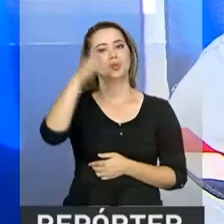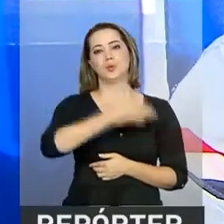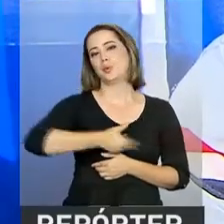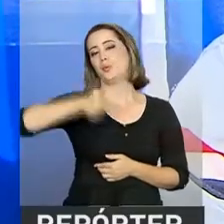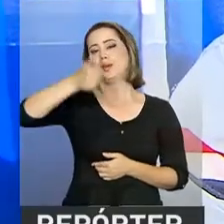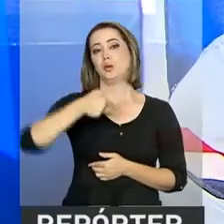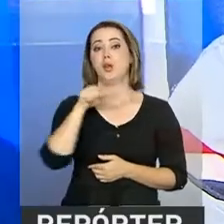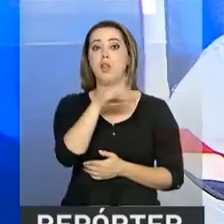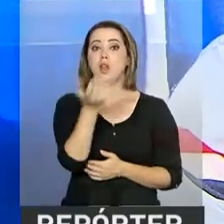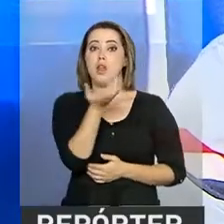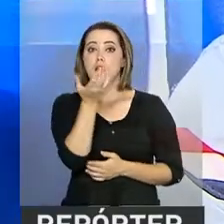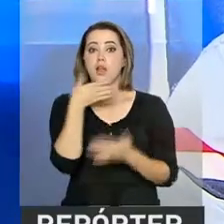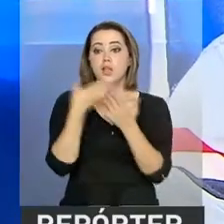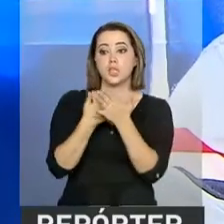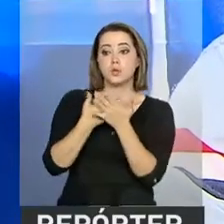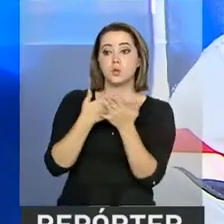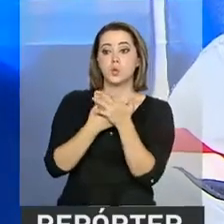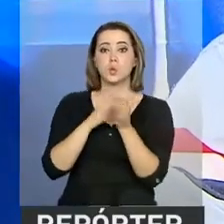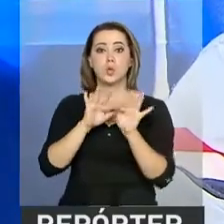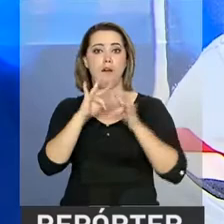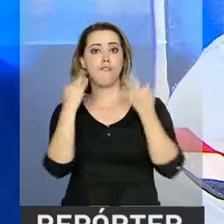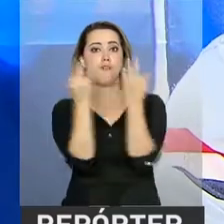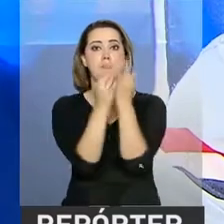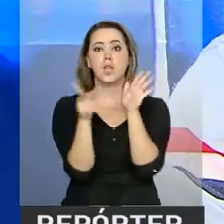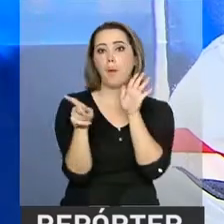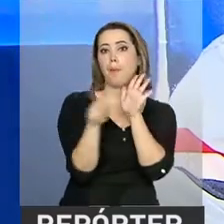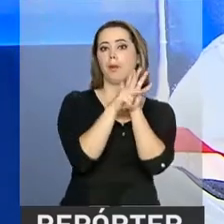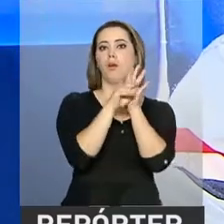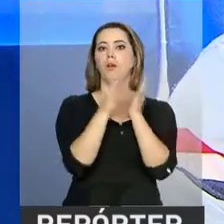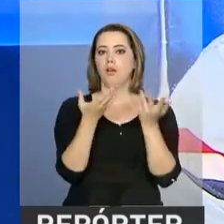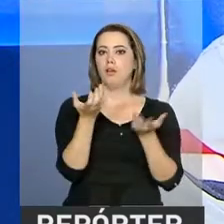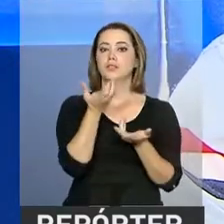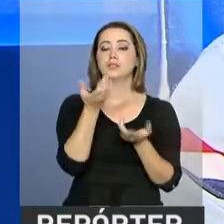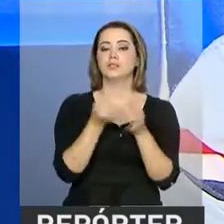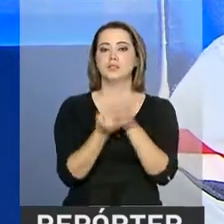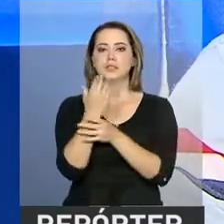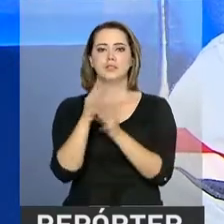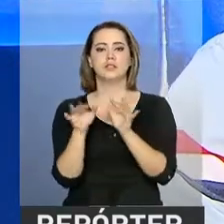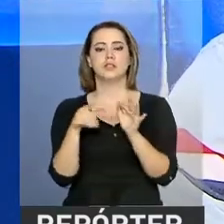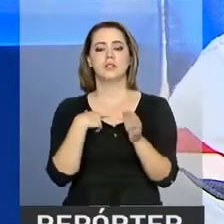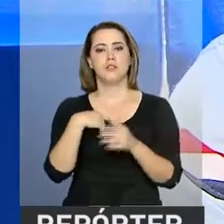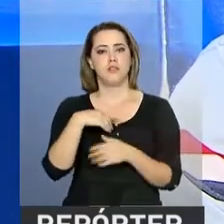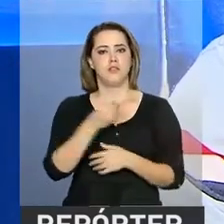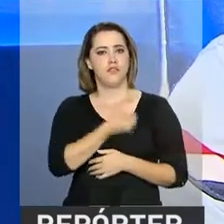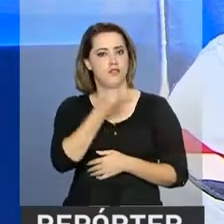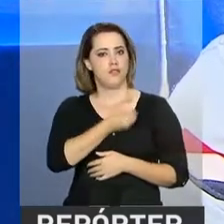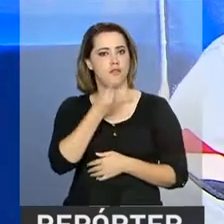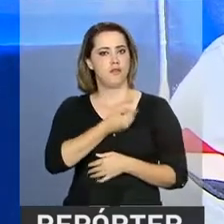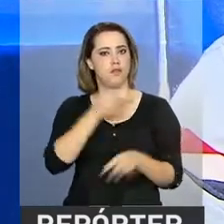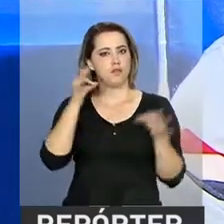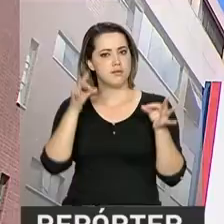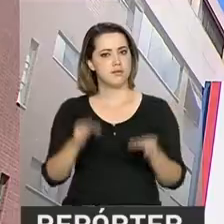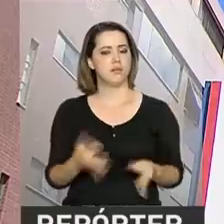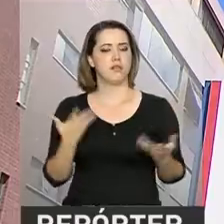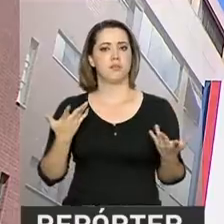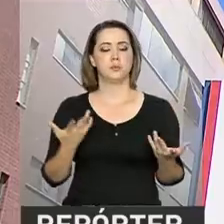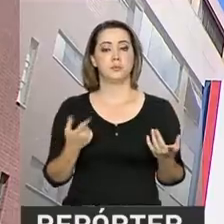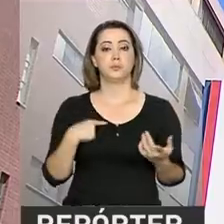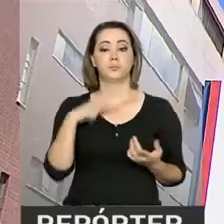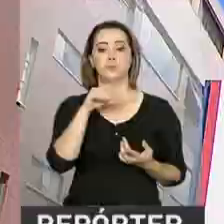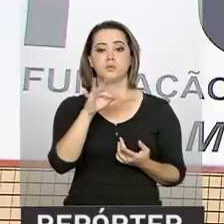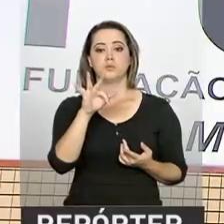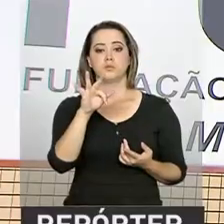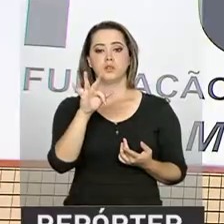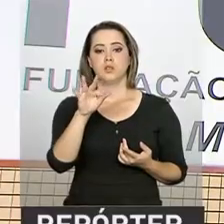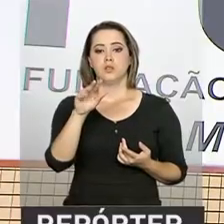montar minha família, quero ter minha família, eu quero viver uma vida honestamente, graças a Deus já estou vivendo. A FUNAP